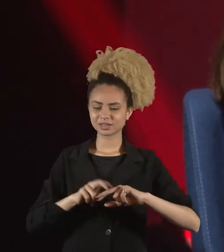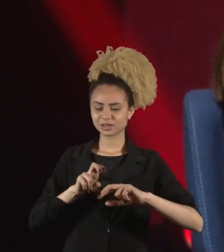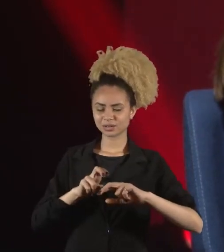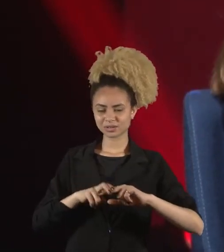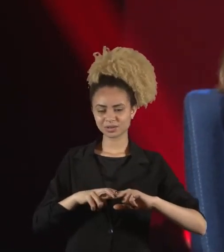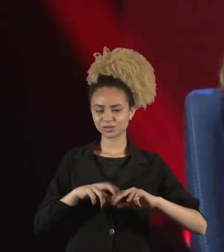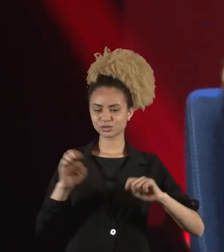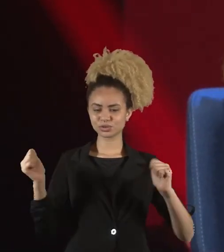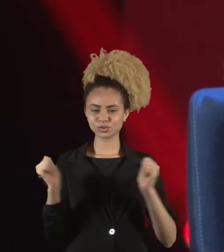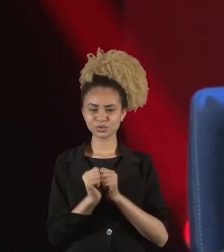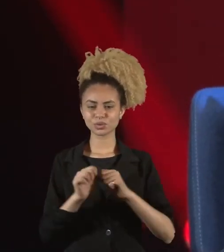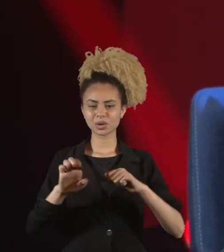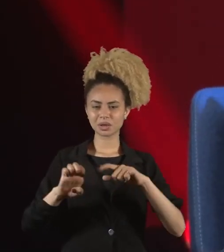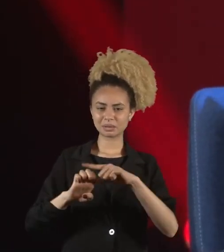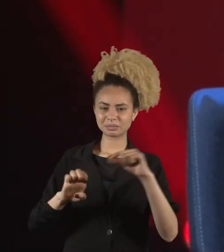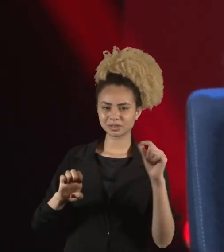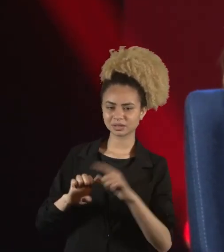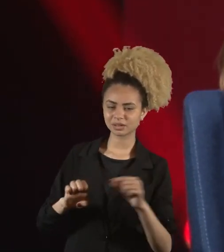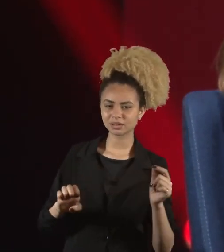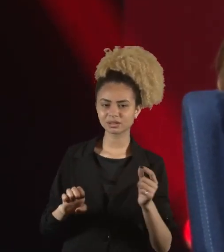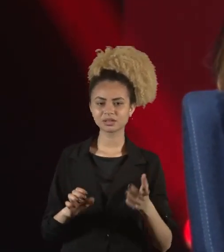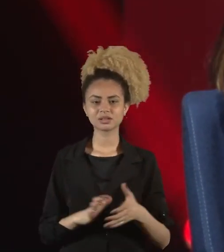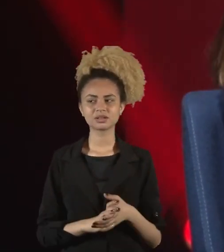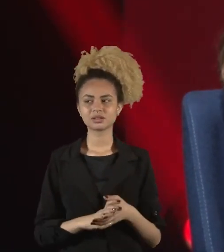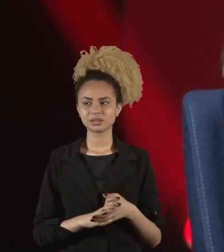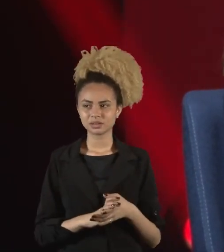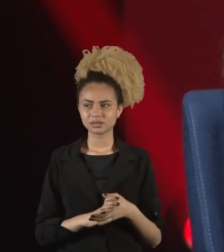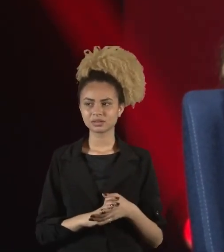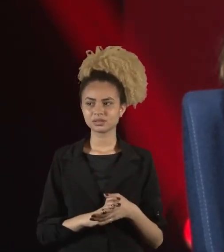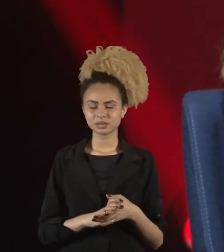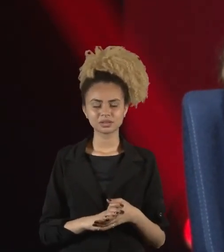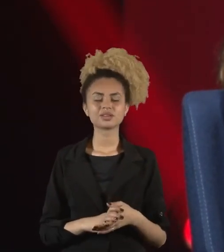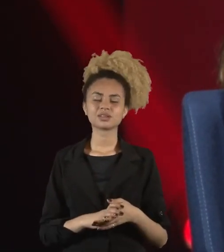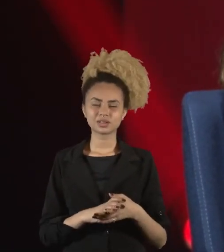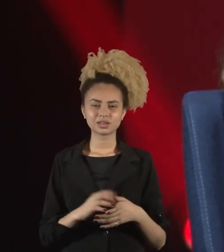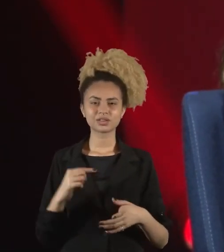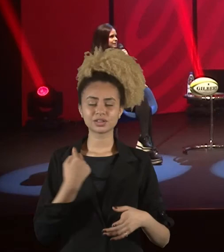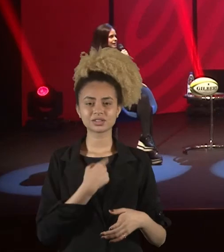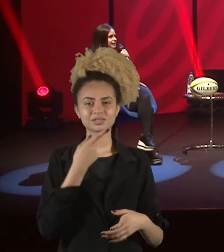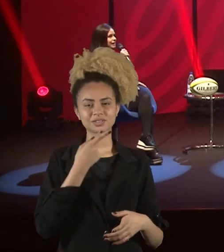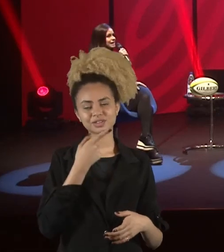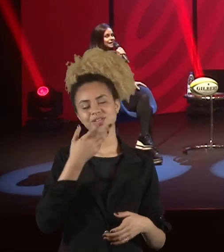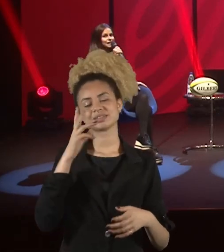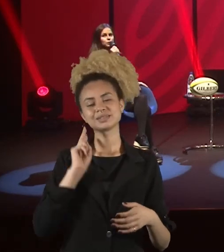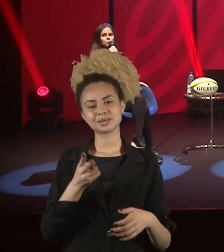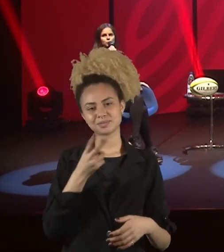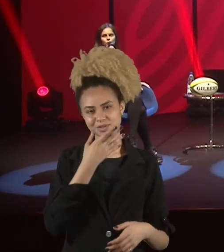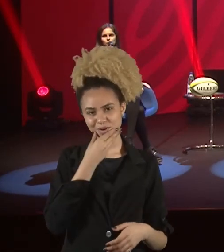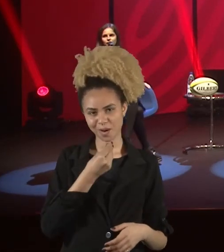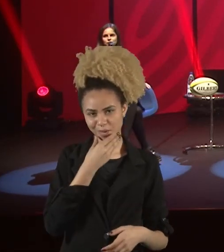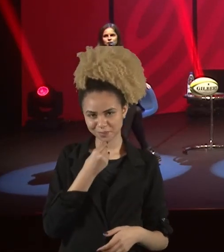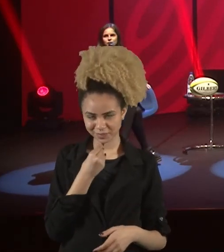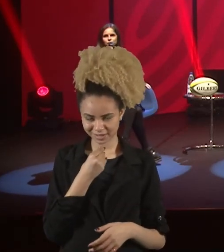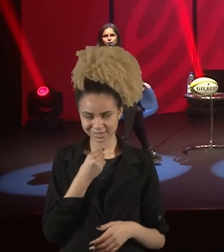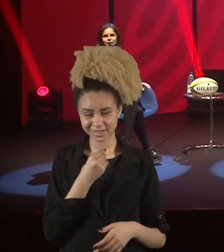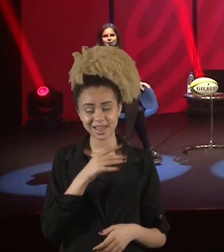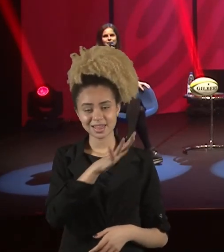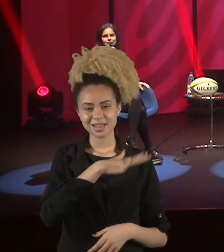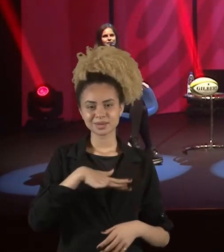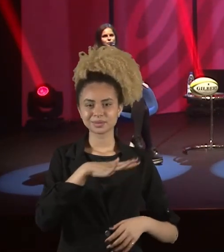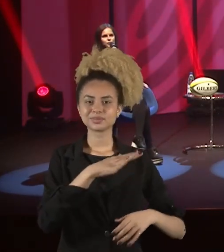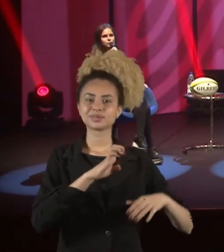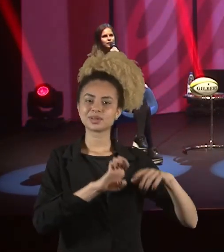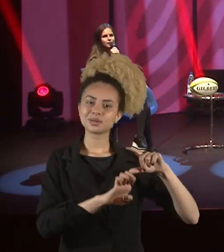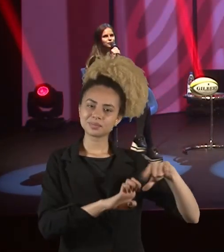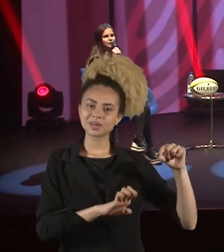com empreendedores, com VC, com private equity, basicamente, a gente está falando de homens aí. E, no mundo corporativo, a